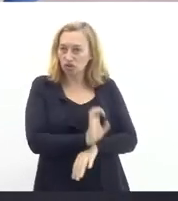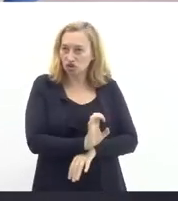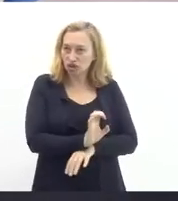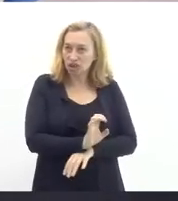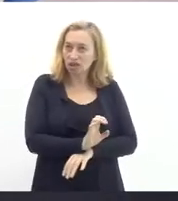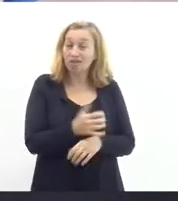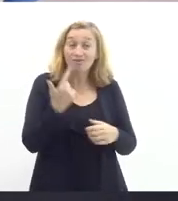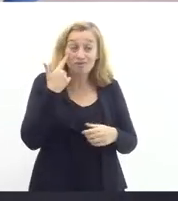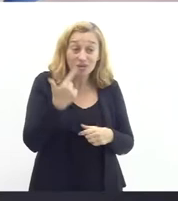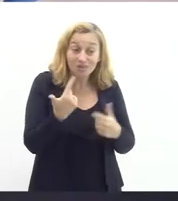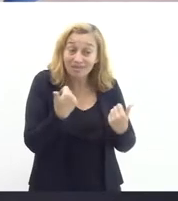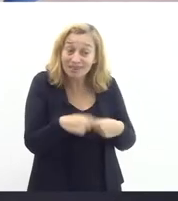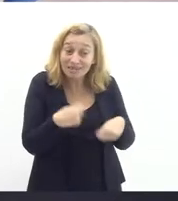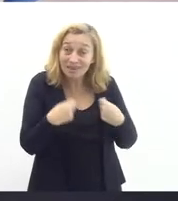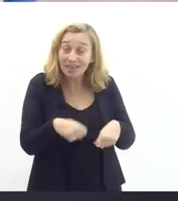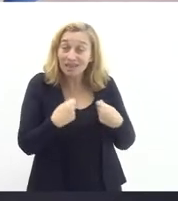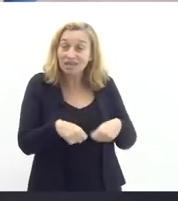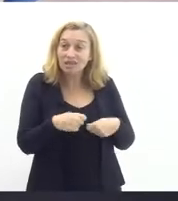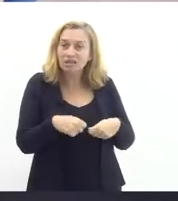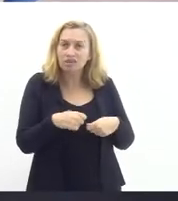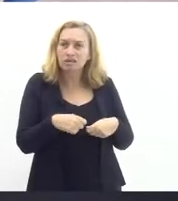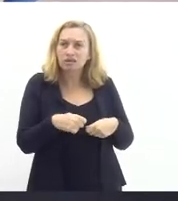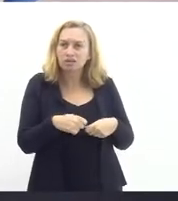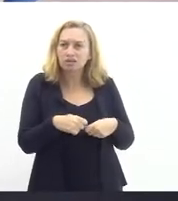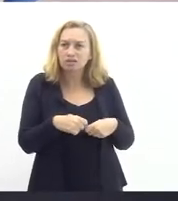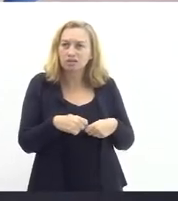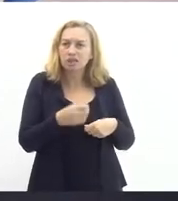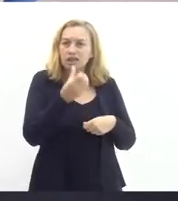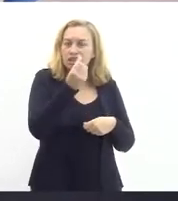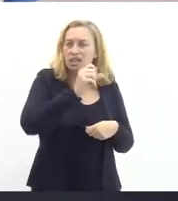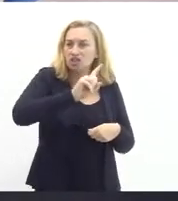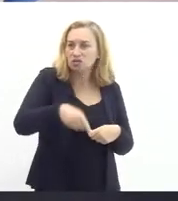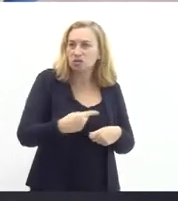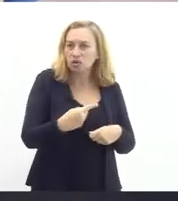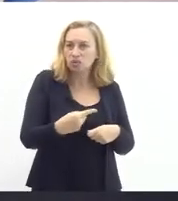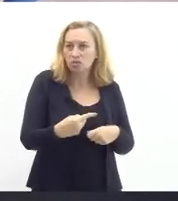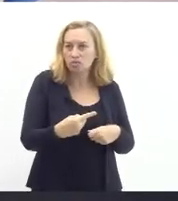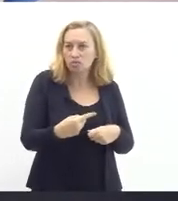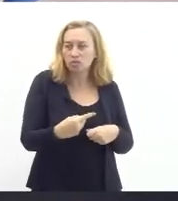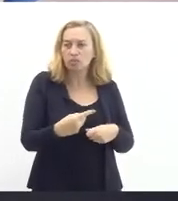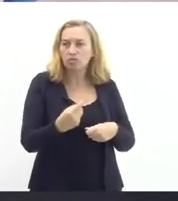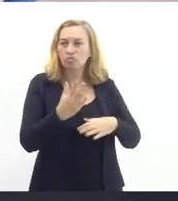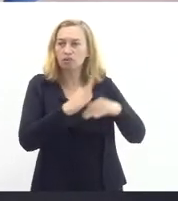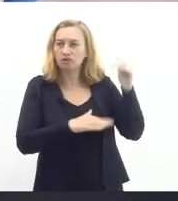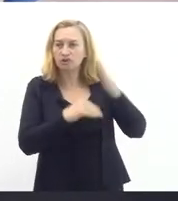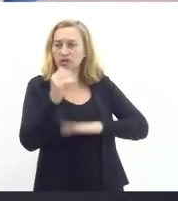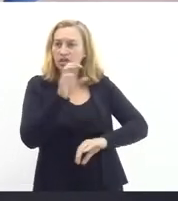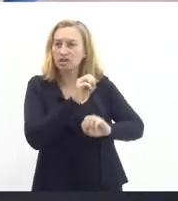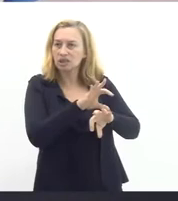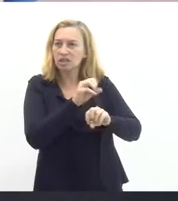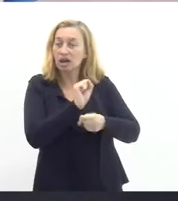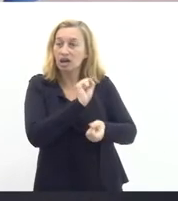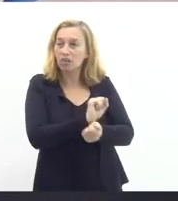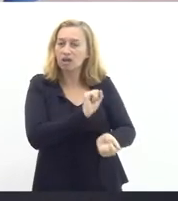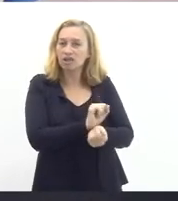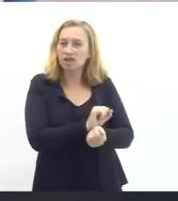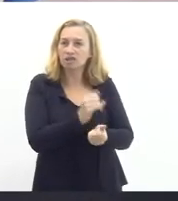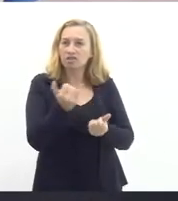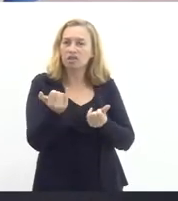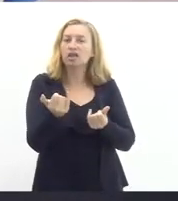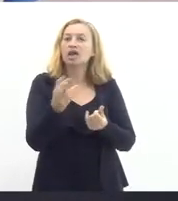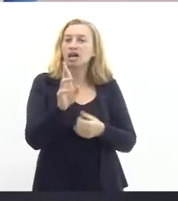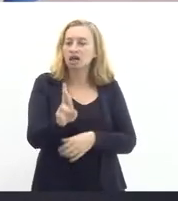tem uma carência hoje que ultrapassa os 6 mil profissionais de educação. A gente está aguardando uma resposta formal da